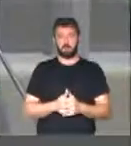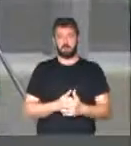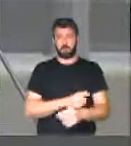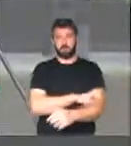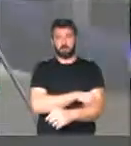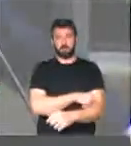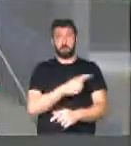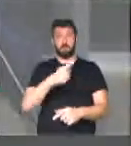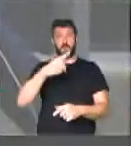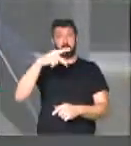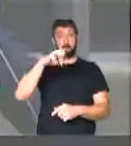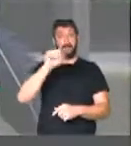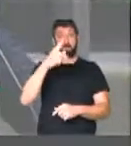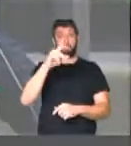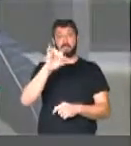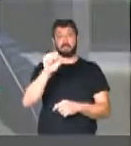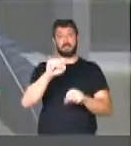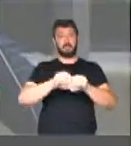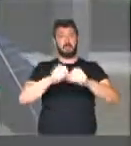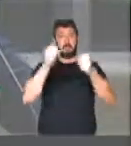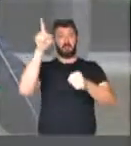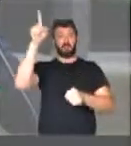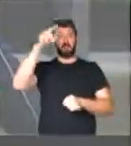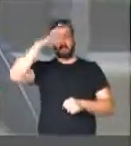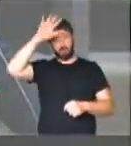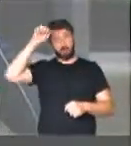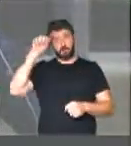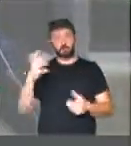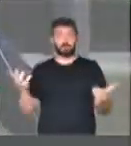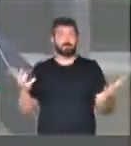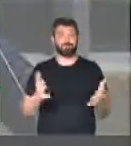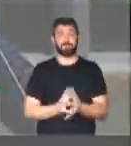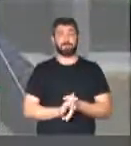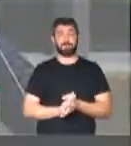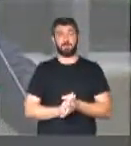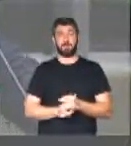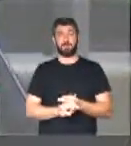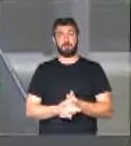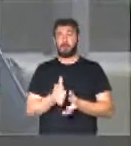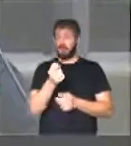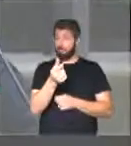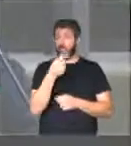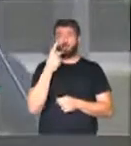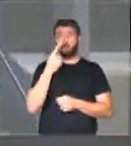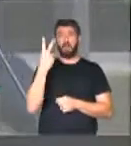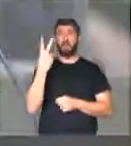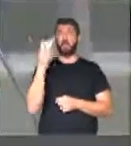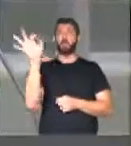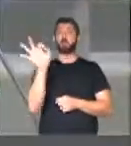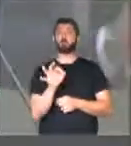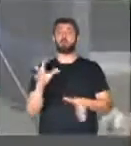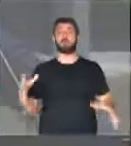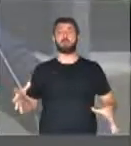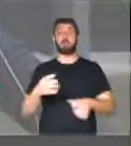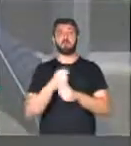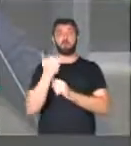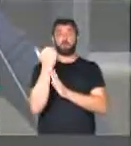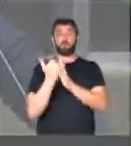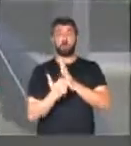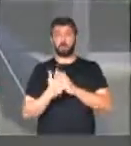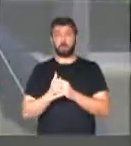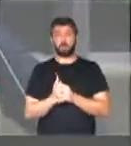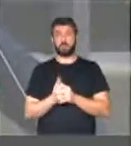a PepsiCo acaba de falir lá em Manaus. Então, é pouco, quando se fala em 2% do total de